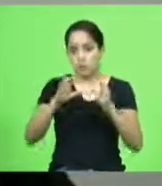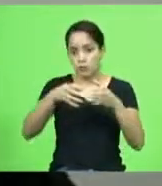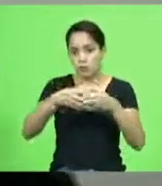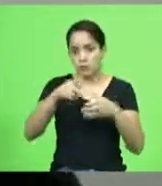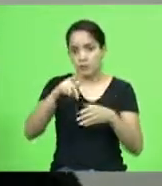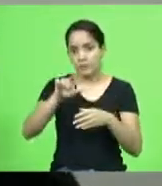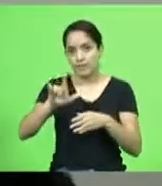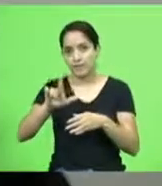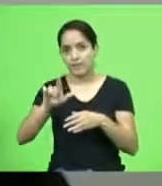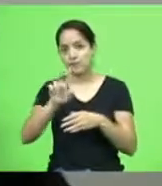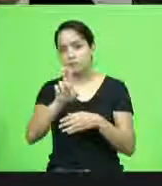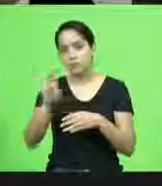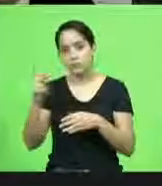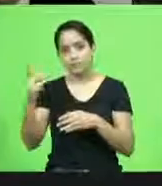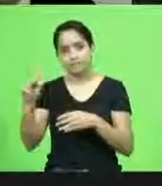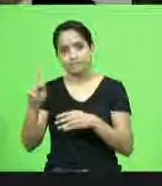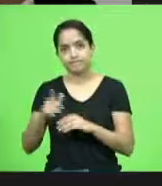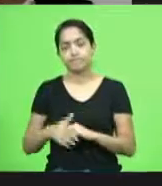em seu nome obrigado